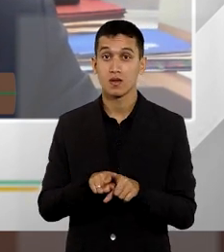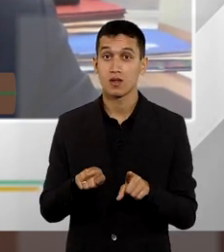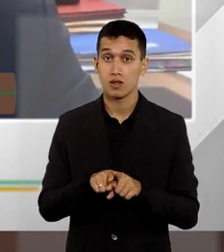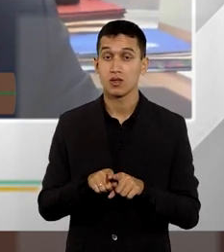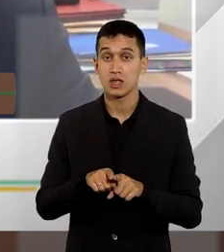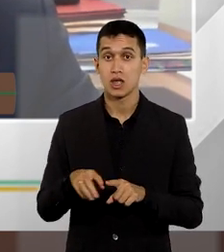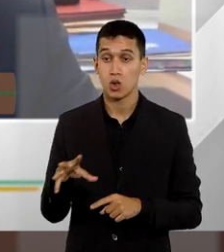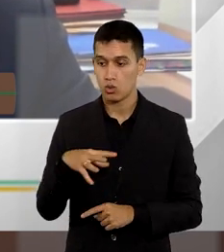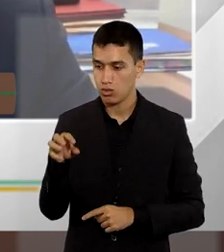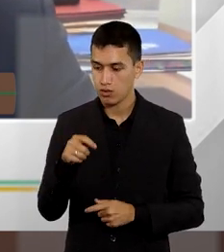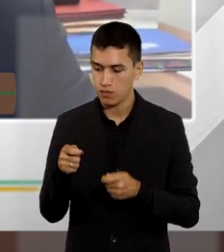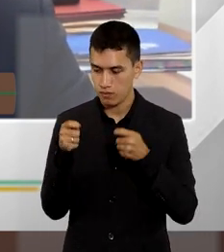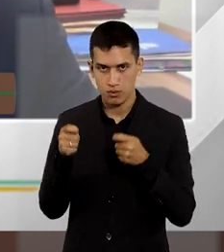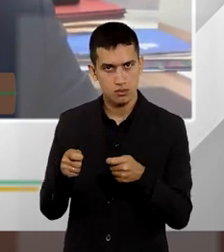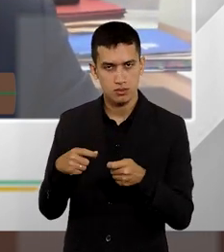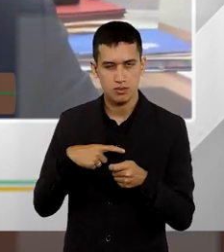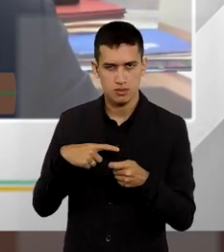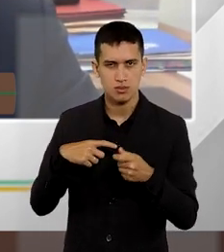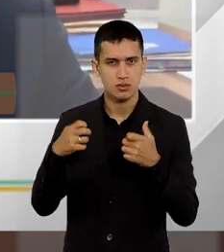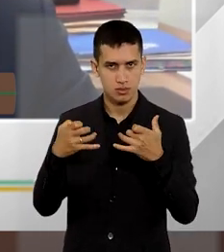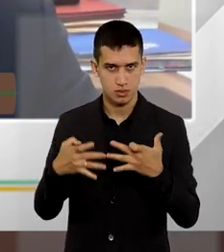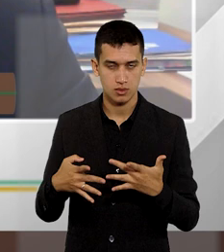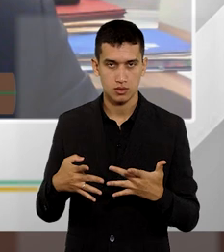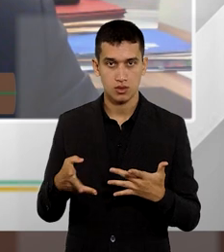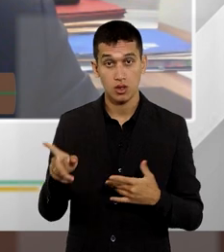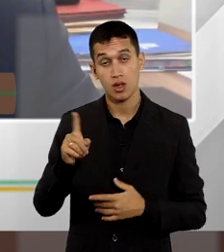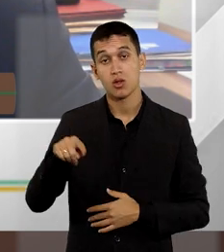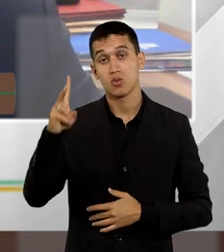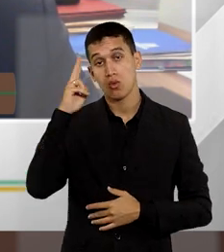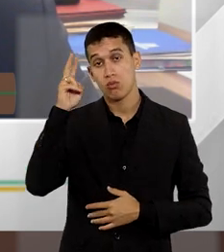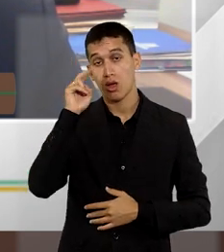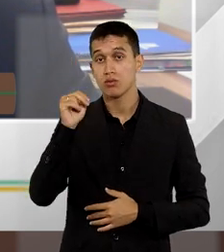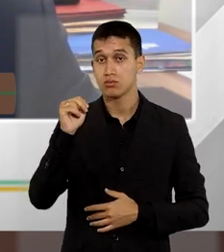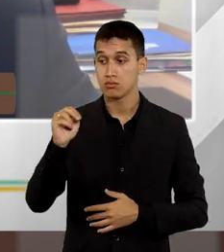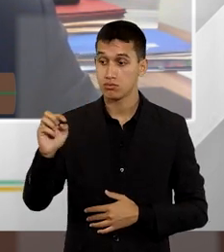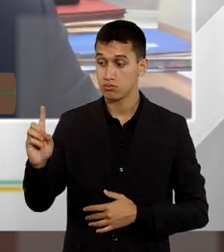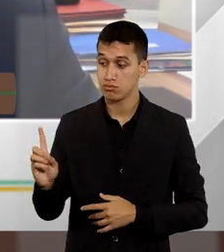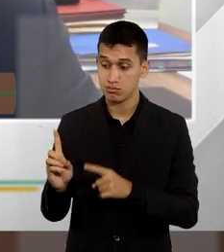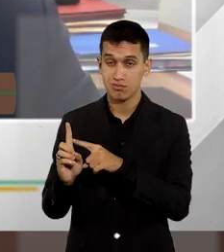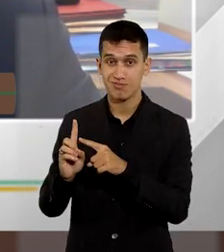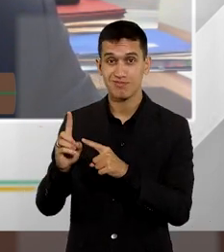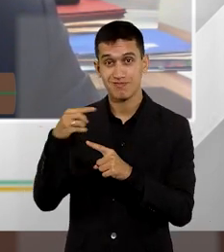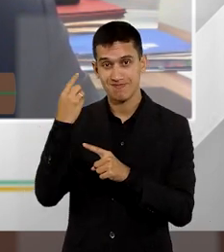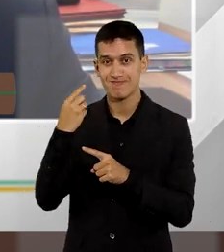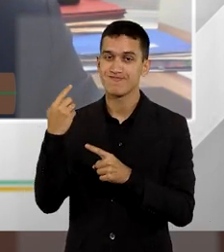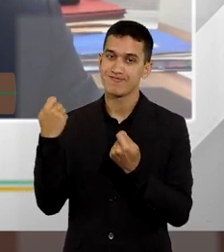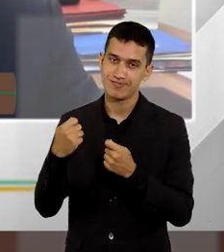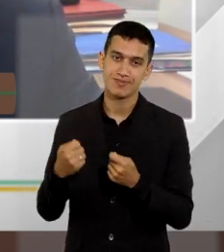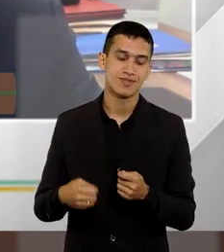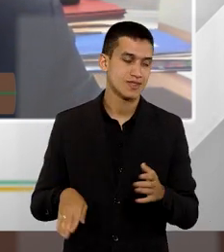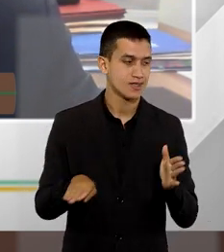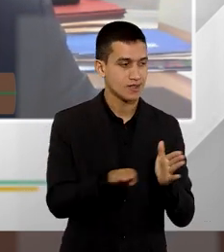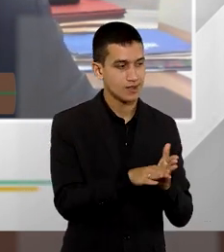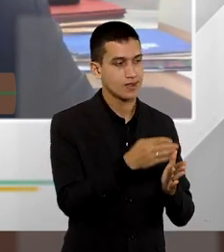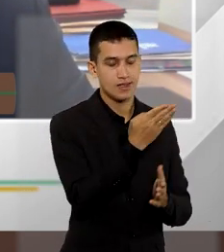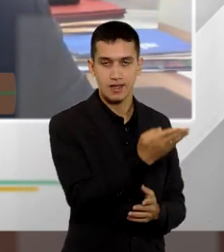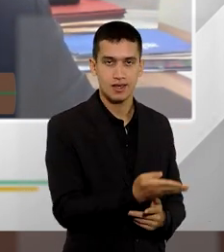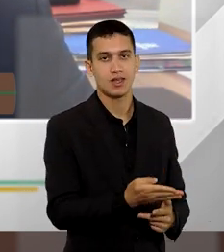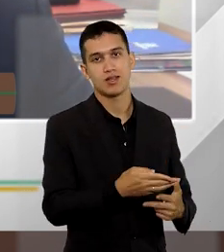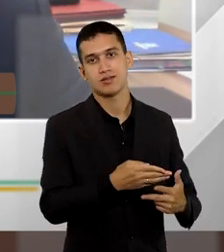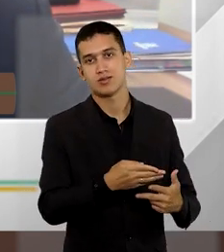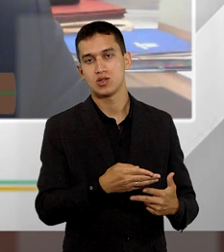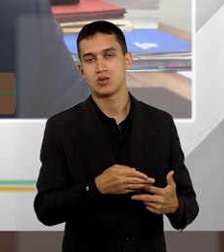está estabelecido, é comum o advogado ter que recorrer ao próprio judiciário para executar